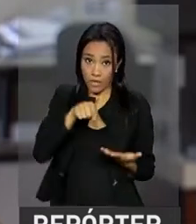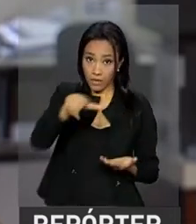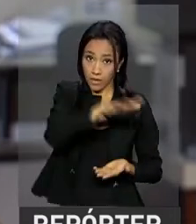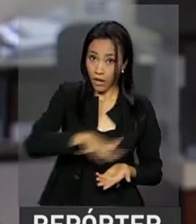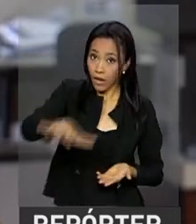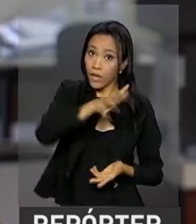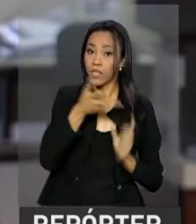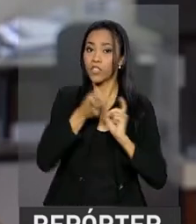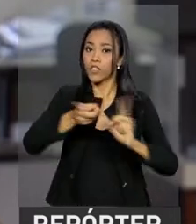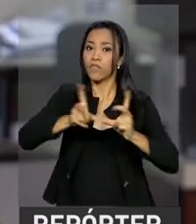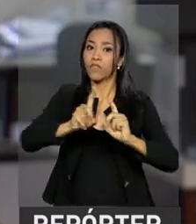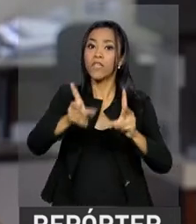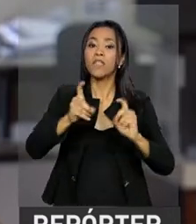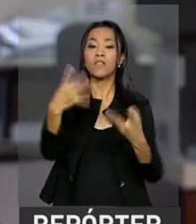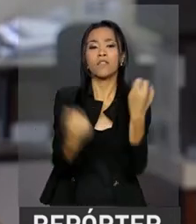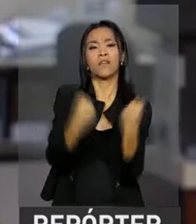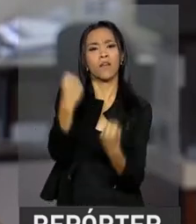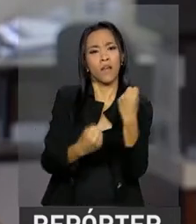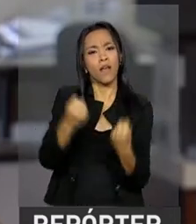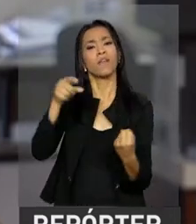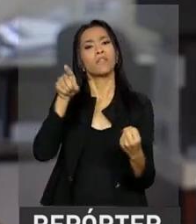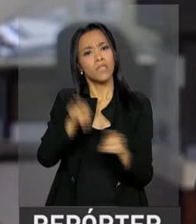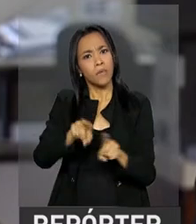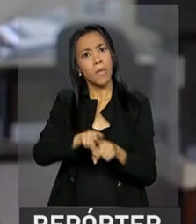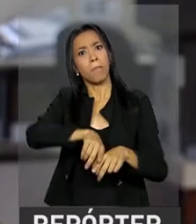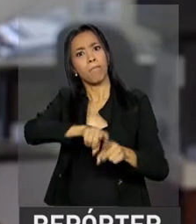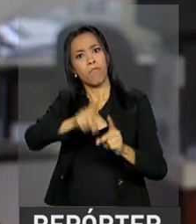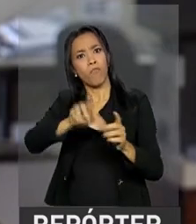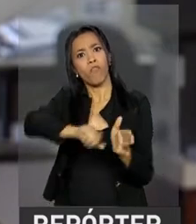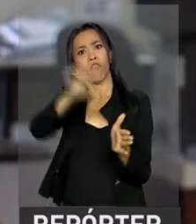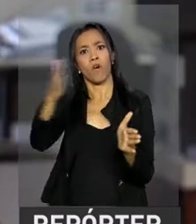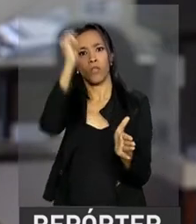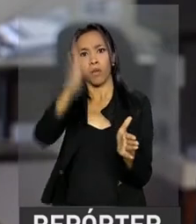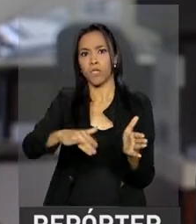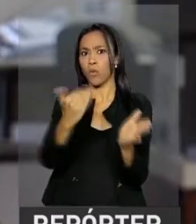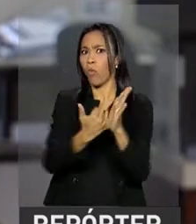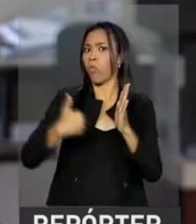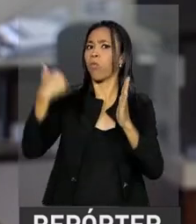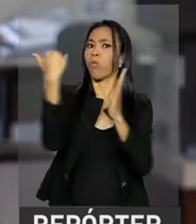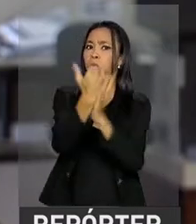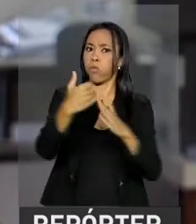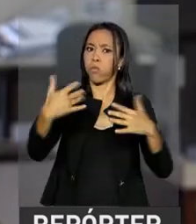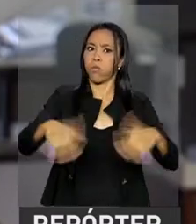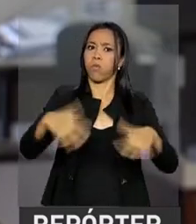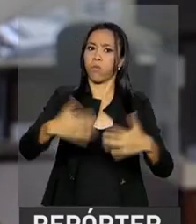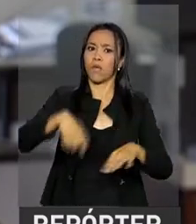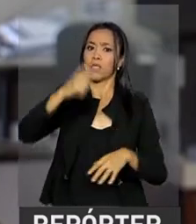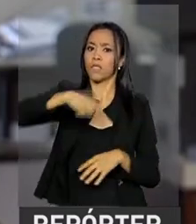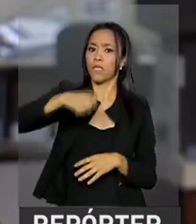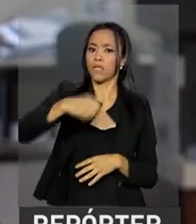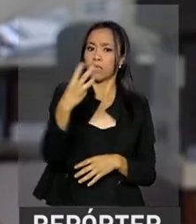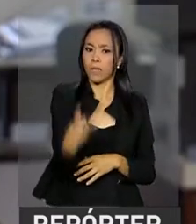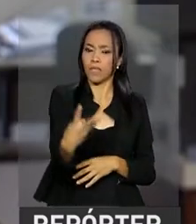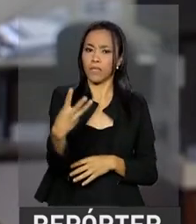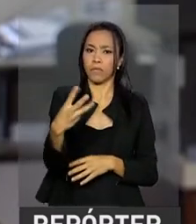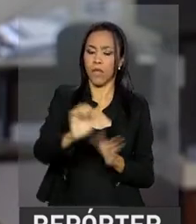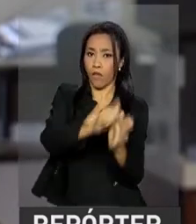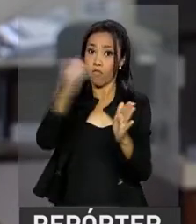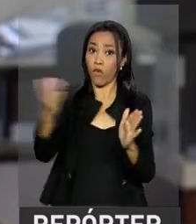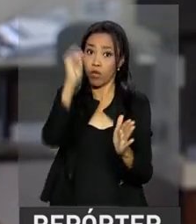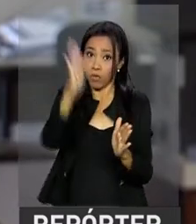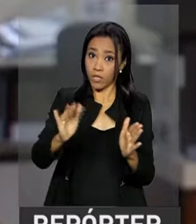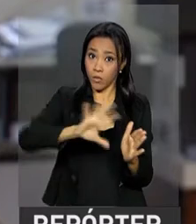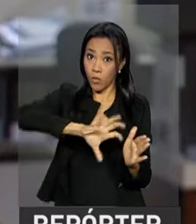falei no início da minha participação aqui, também exportou mais. No primeiro trimestre, as vendas para fora do país registraram